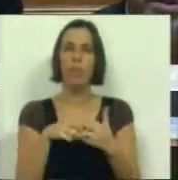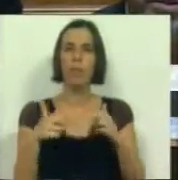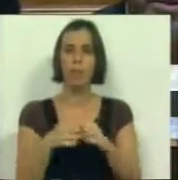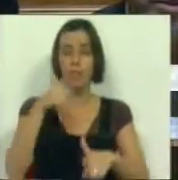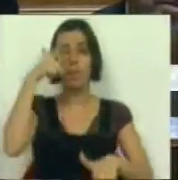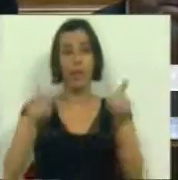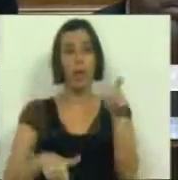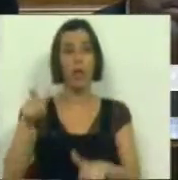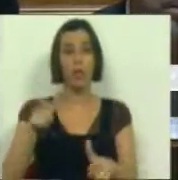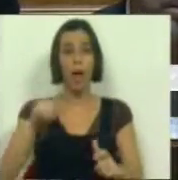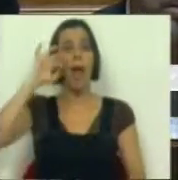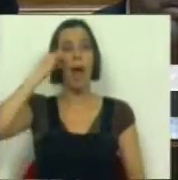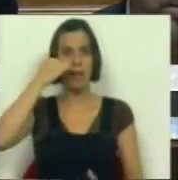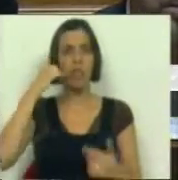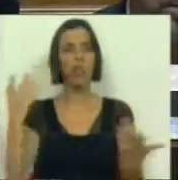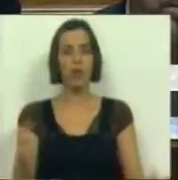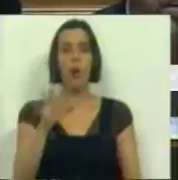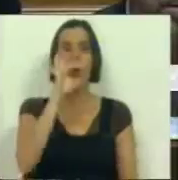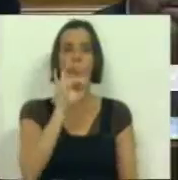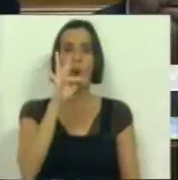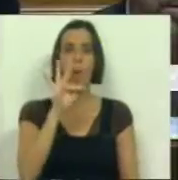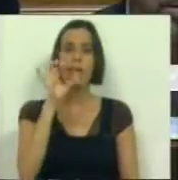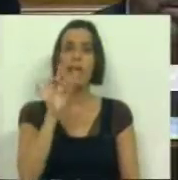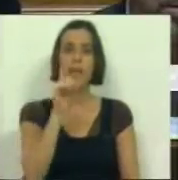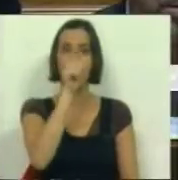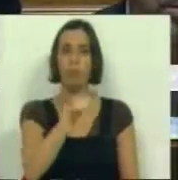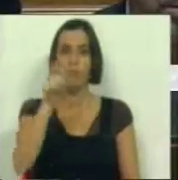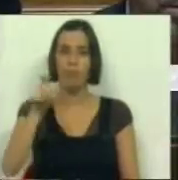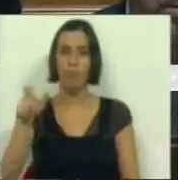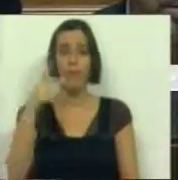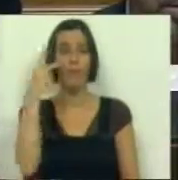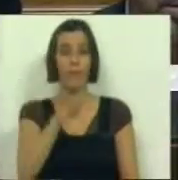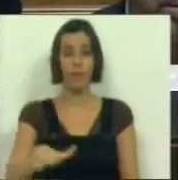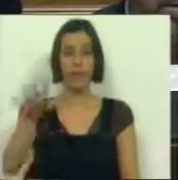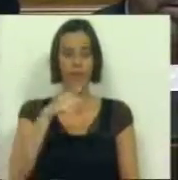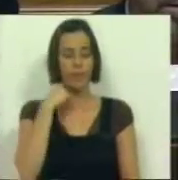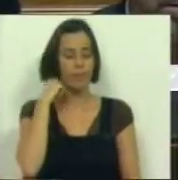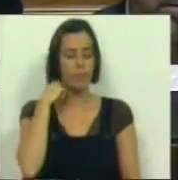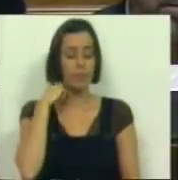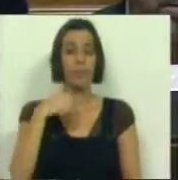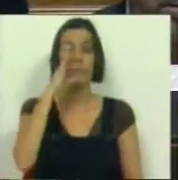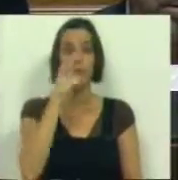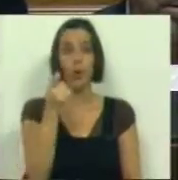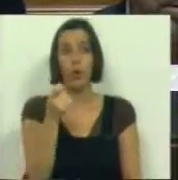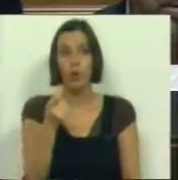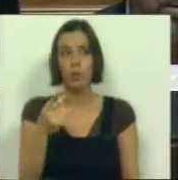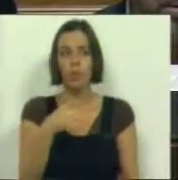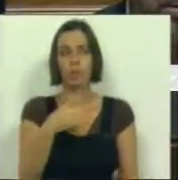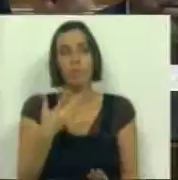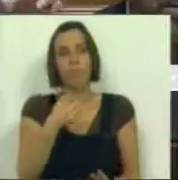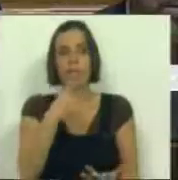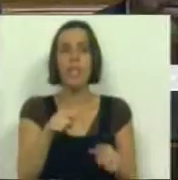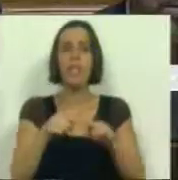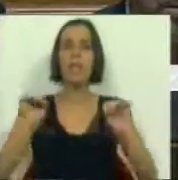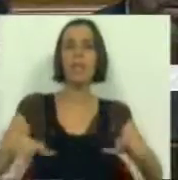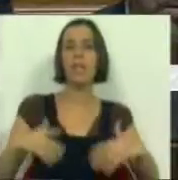problemas às populações atinge 846 habitantes. Se é um pouco pertencioso dizer